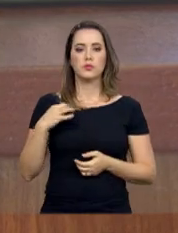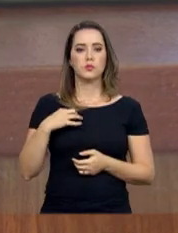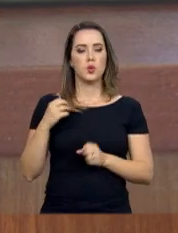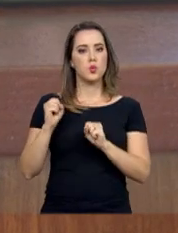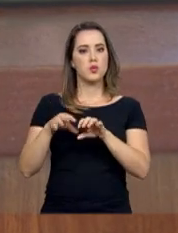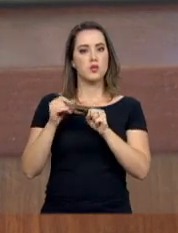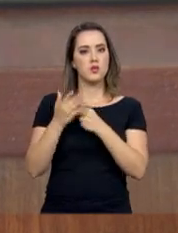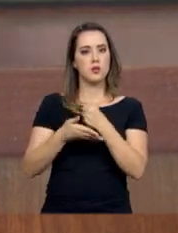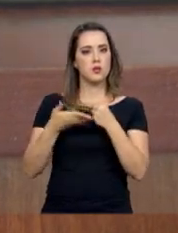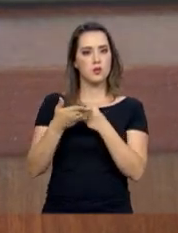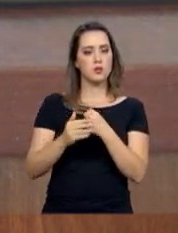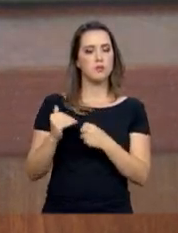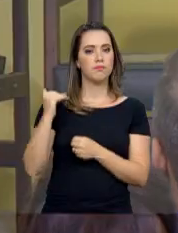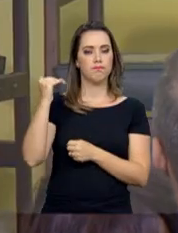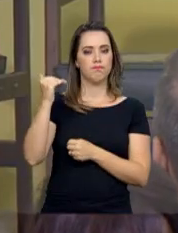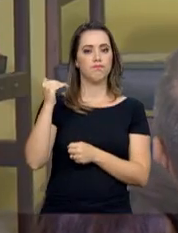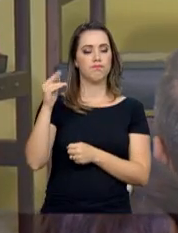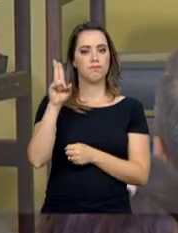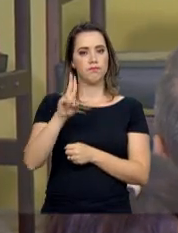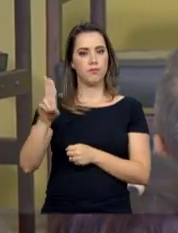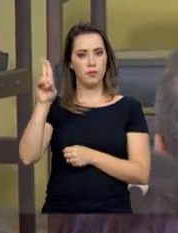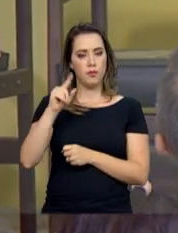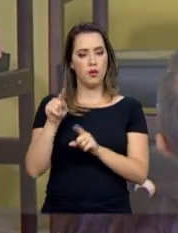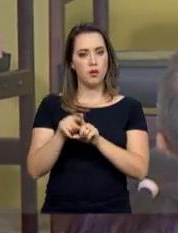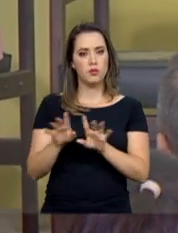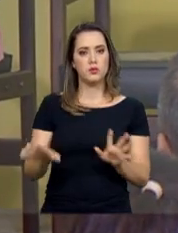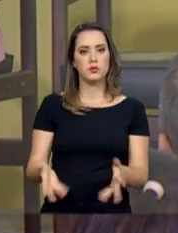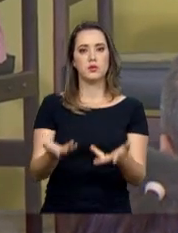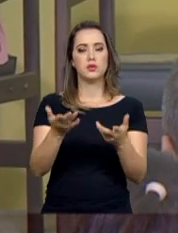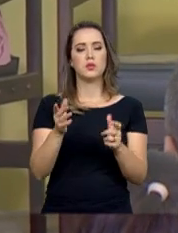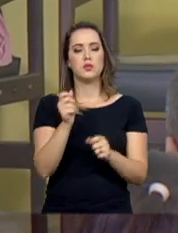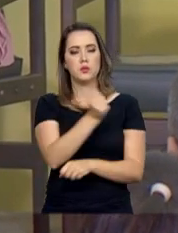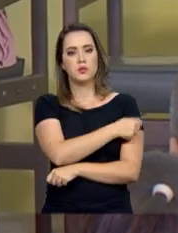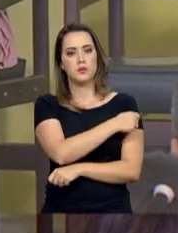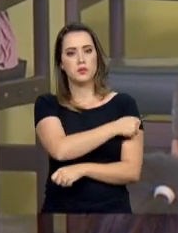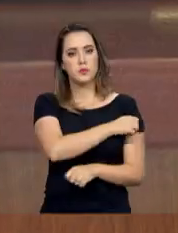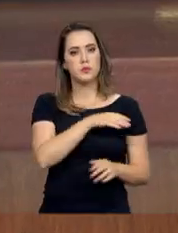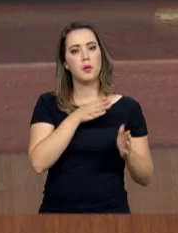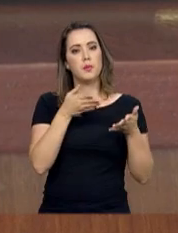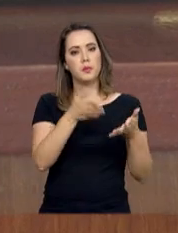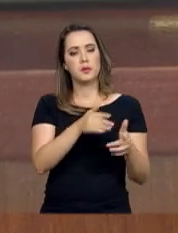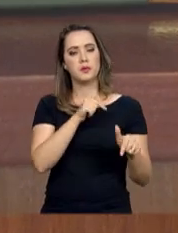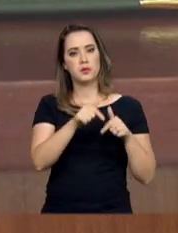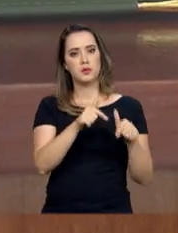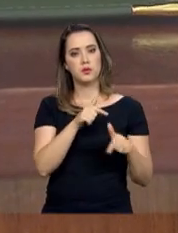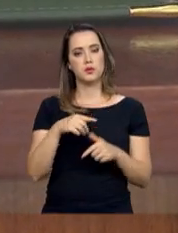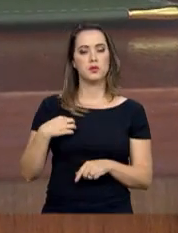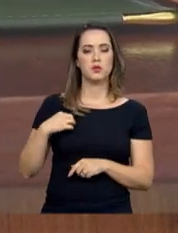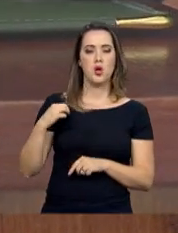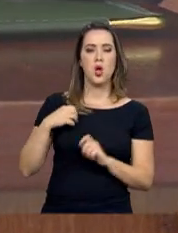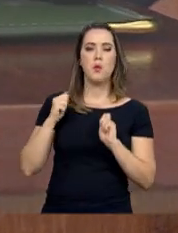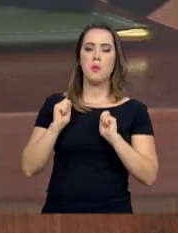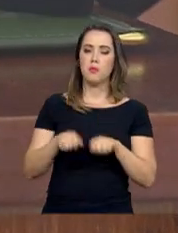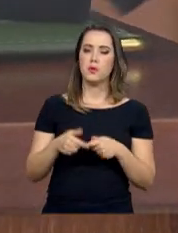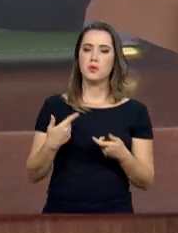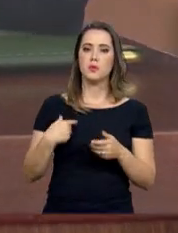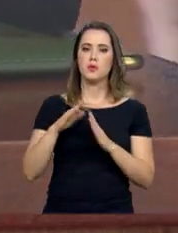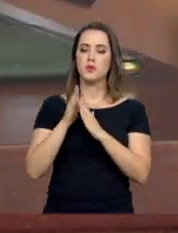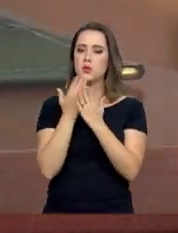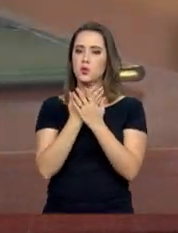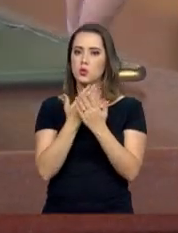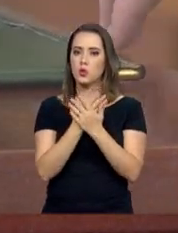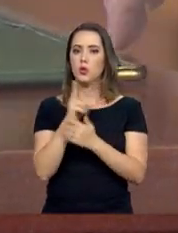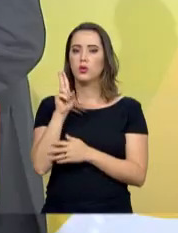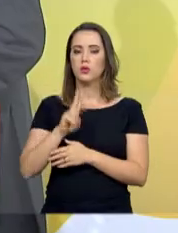na educação básica e superior. A ideia é incentivar os estudantes a participarem de atividades voluntárias e permitir que escolas e